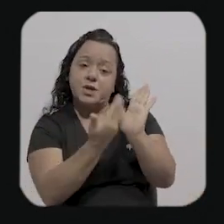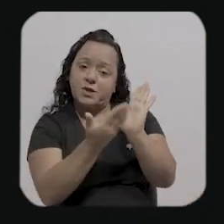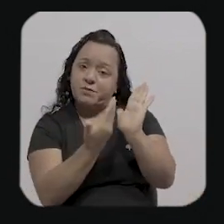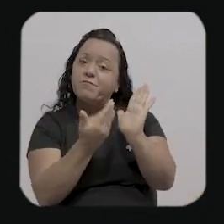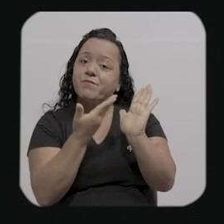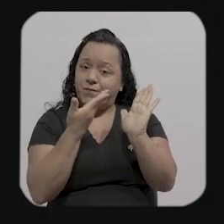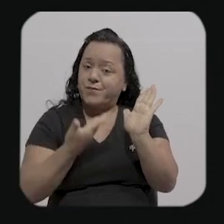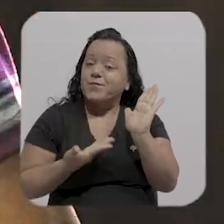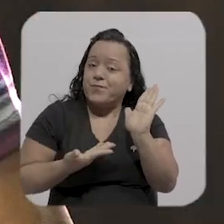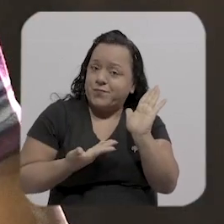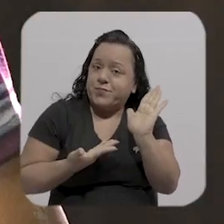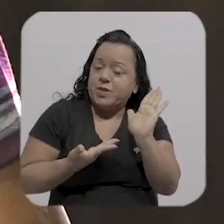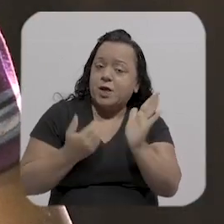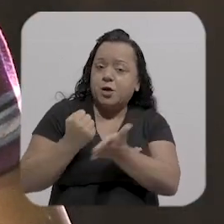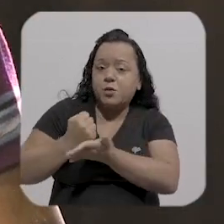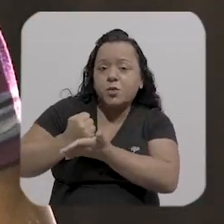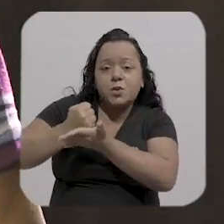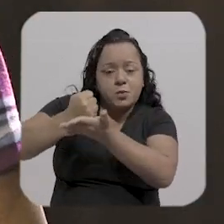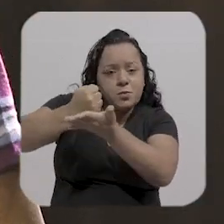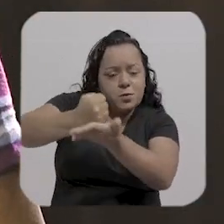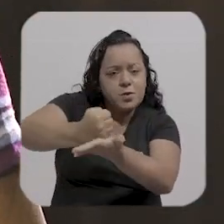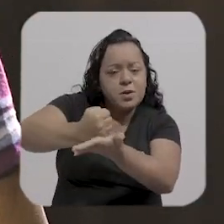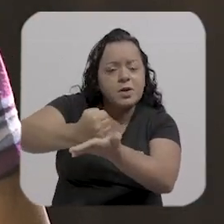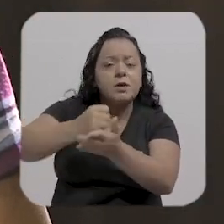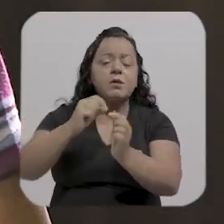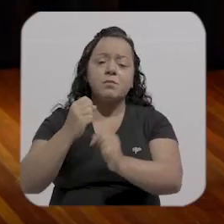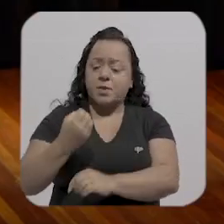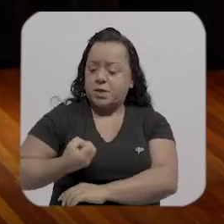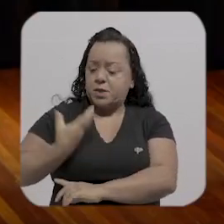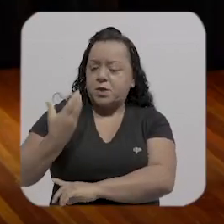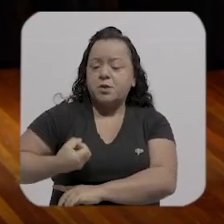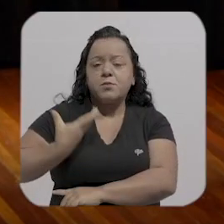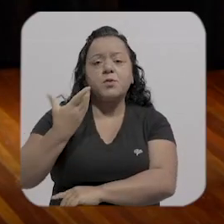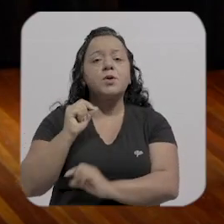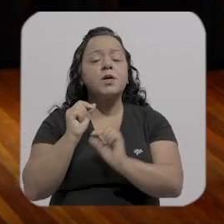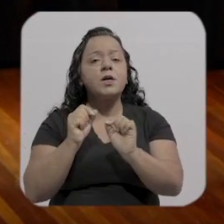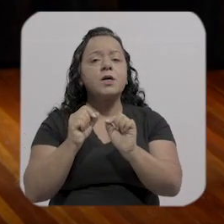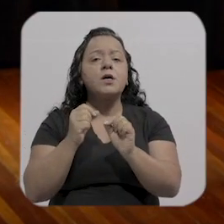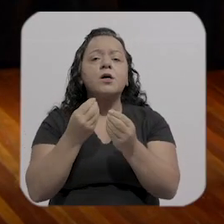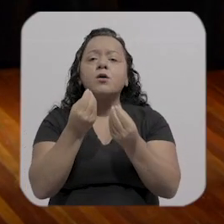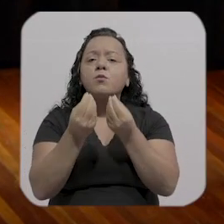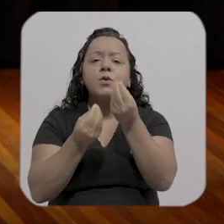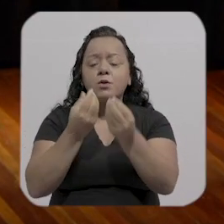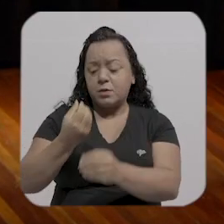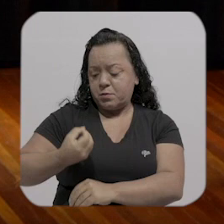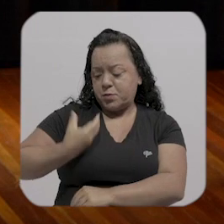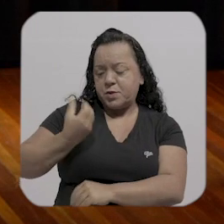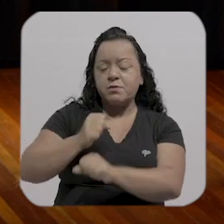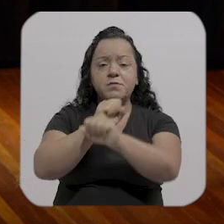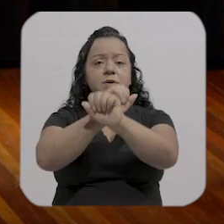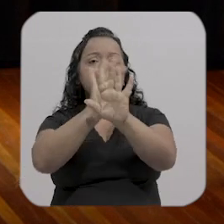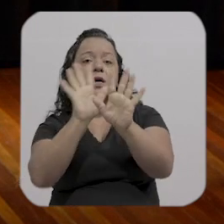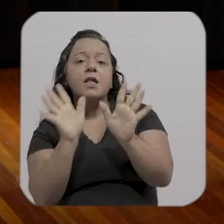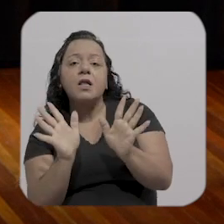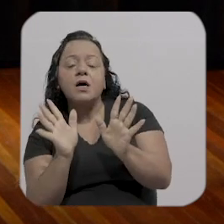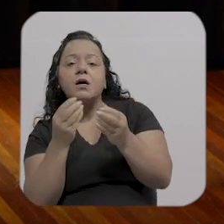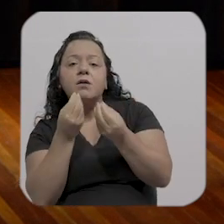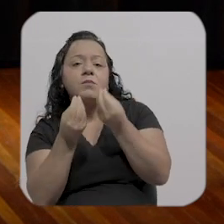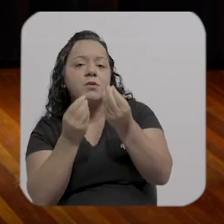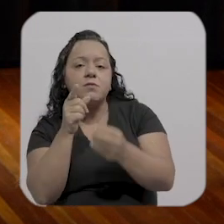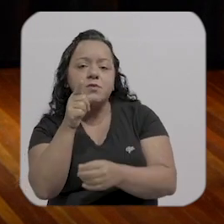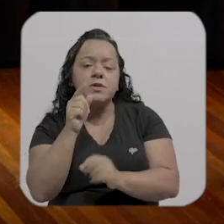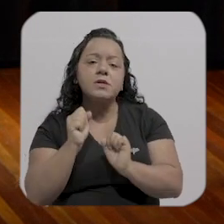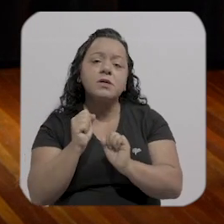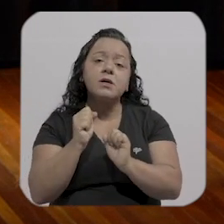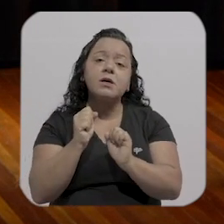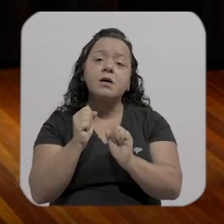de certa forma, também contribuem para esse poeta que nascia. Quando que a poesia fica clara para você, Eliseu? Porque eu acho que a poesia